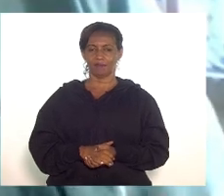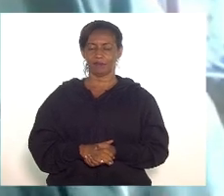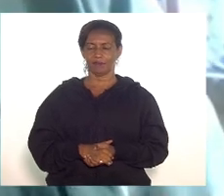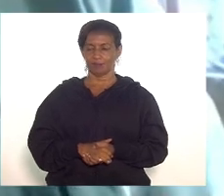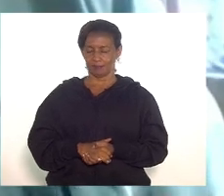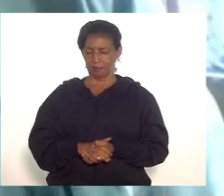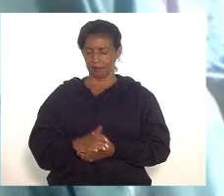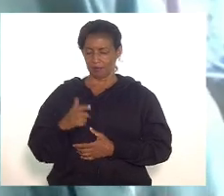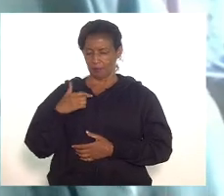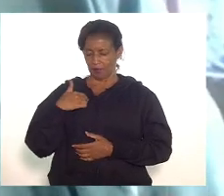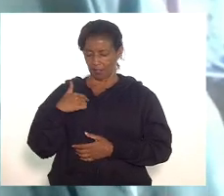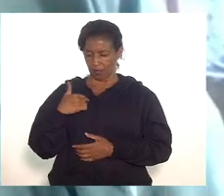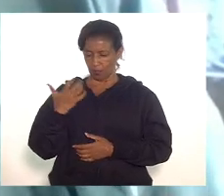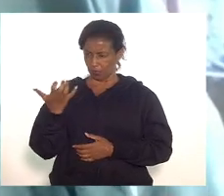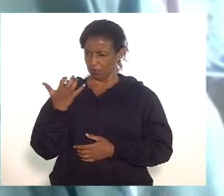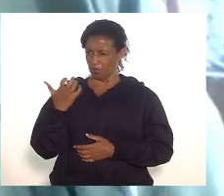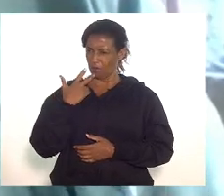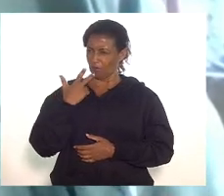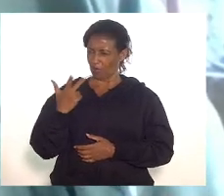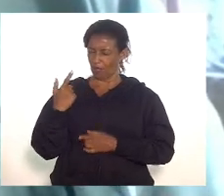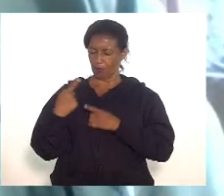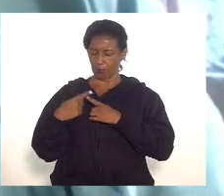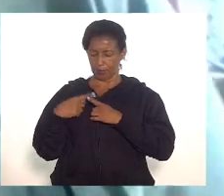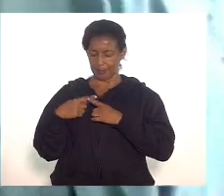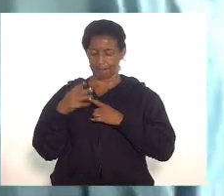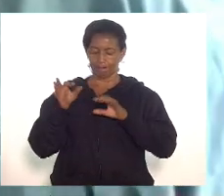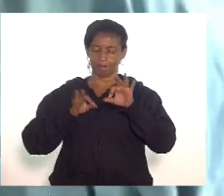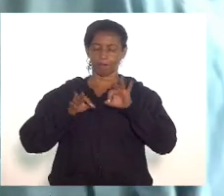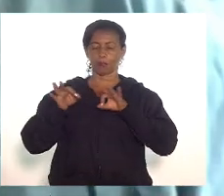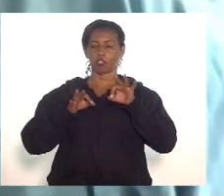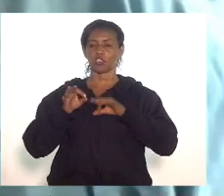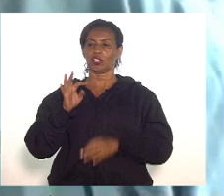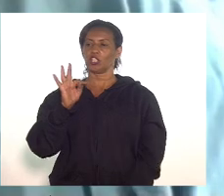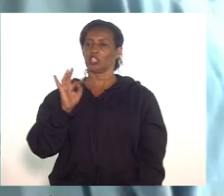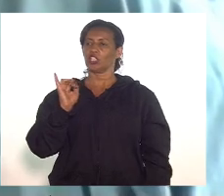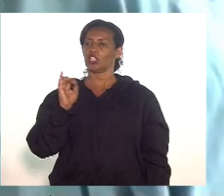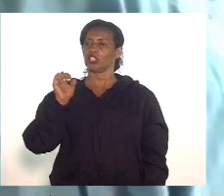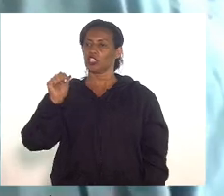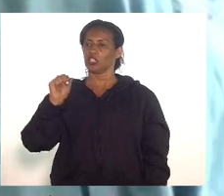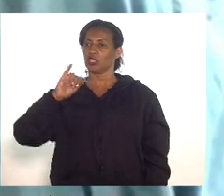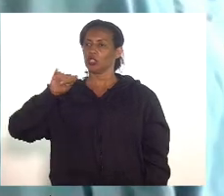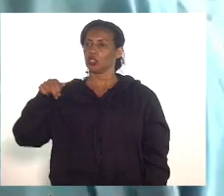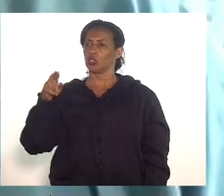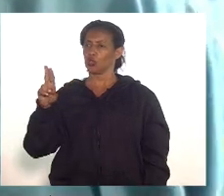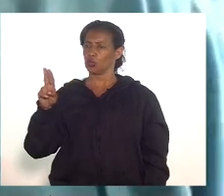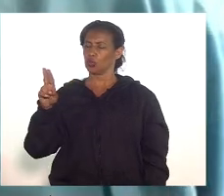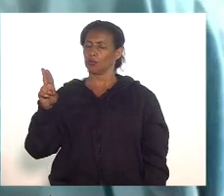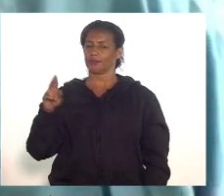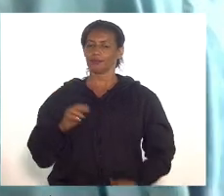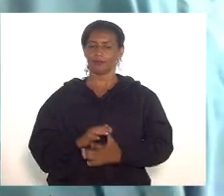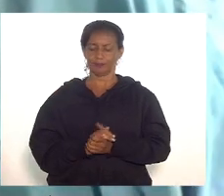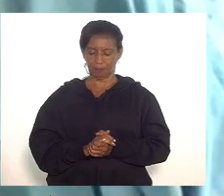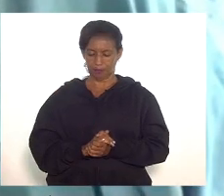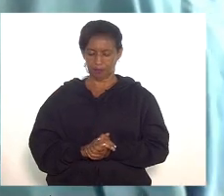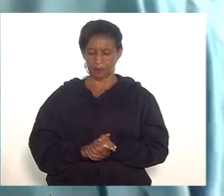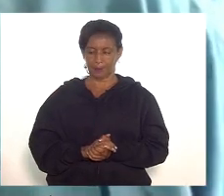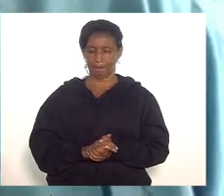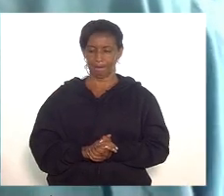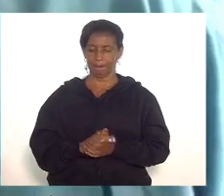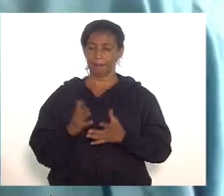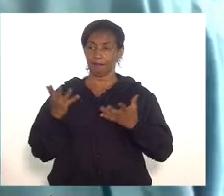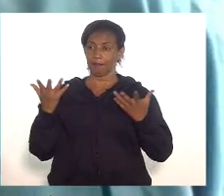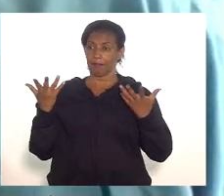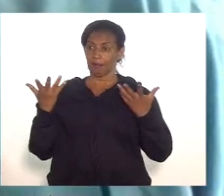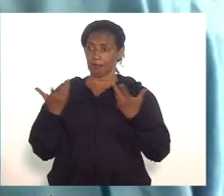porque é um projeto, o projeto da Tia Ju, um projeto excelente de